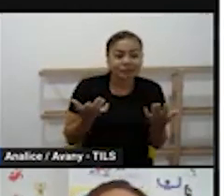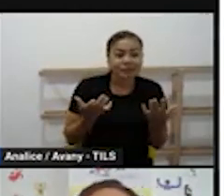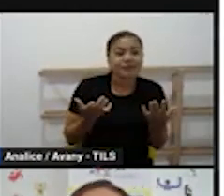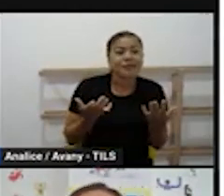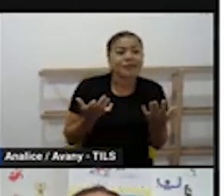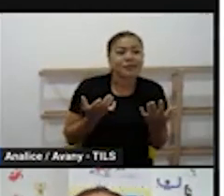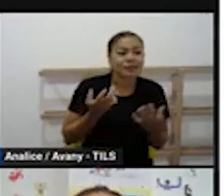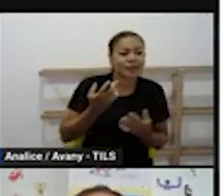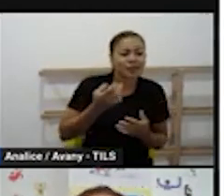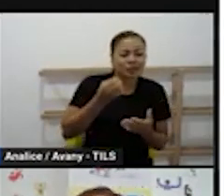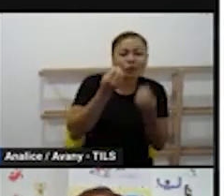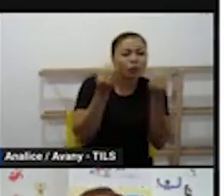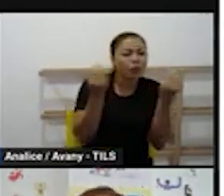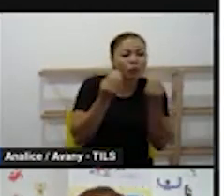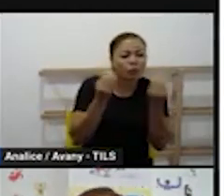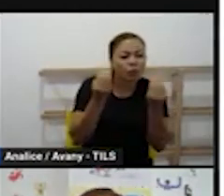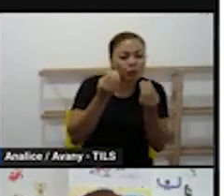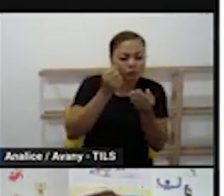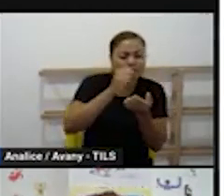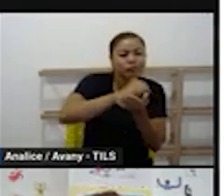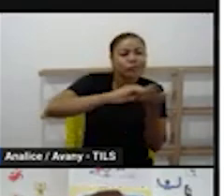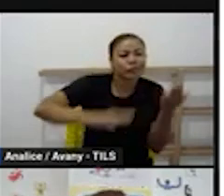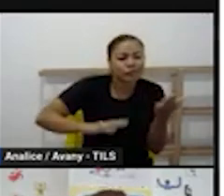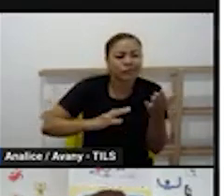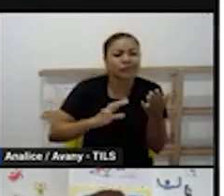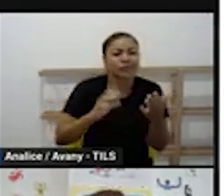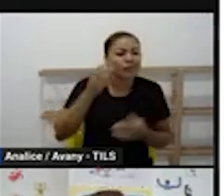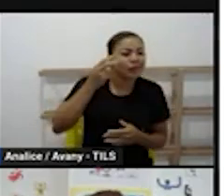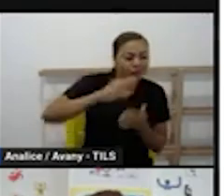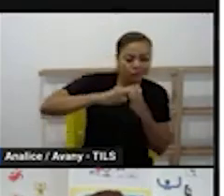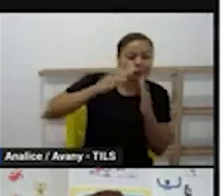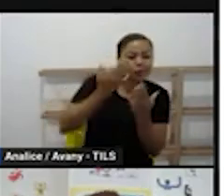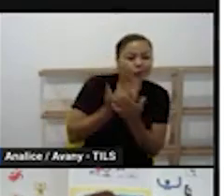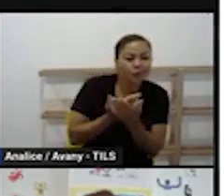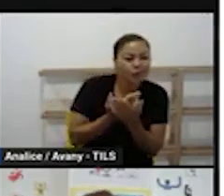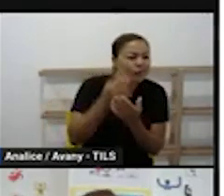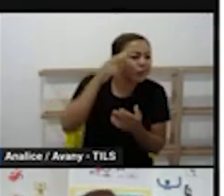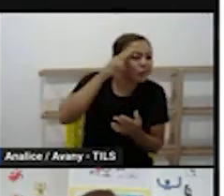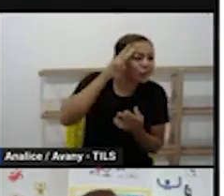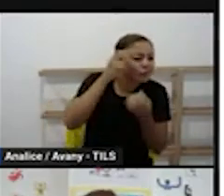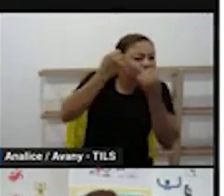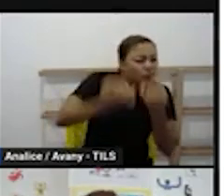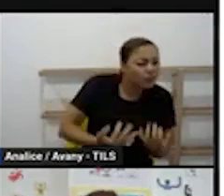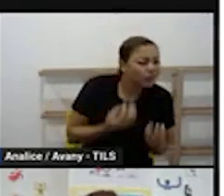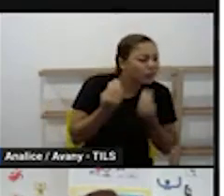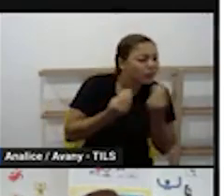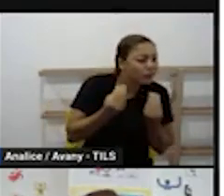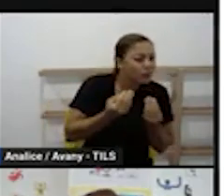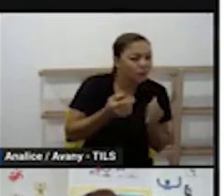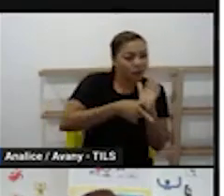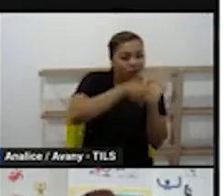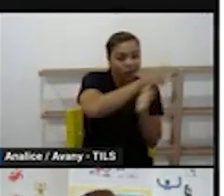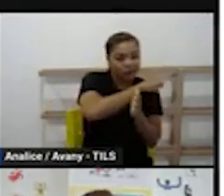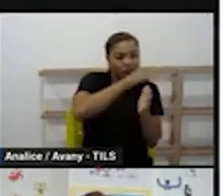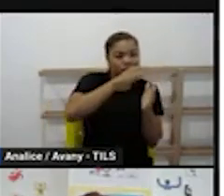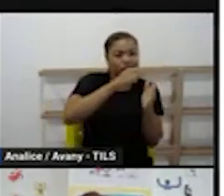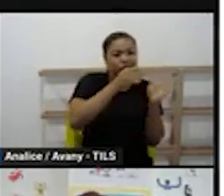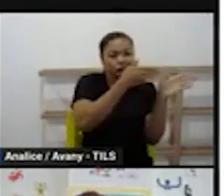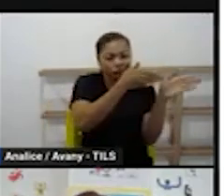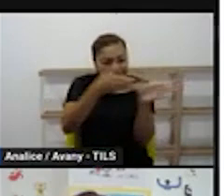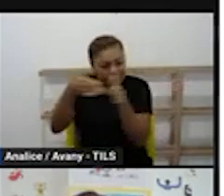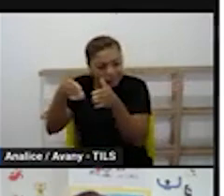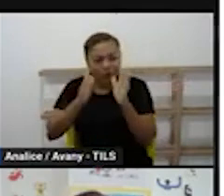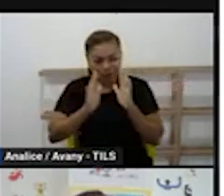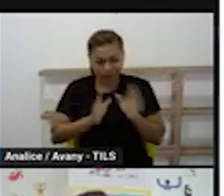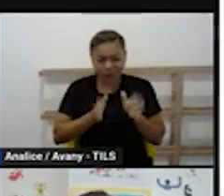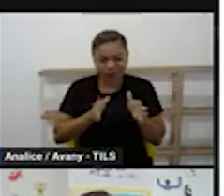de Feira de Santana e na nossa rede pública de Feira de Santana, na nossa rede municipal? É com grande prazer que a gente faz